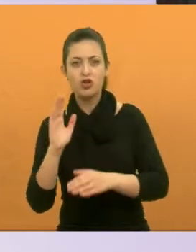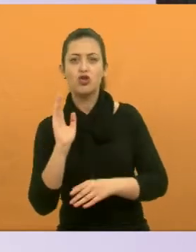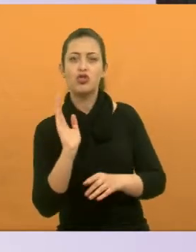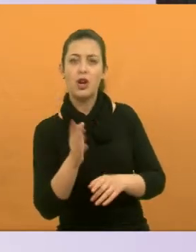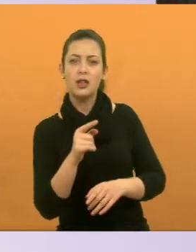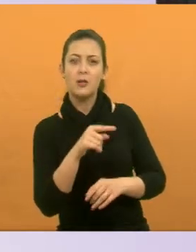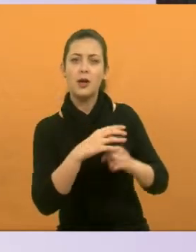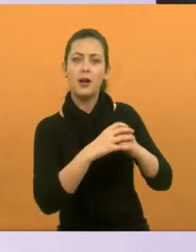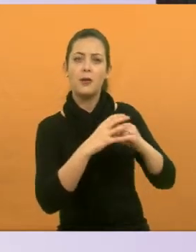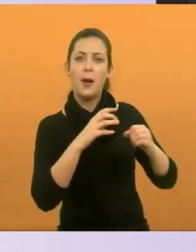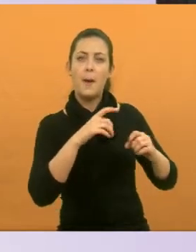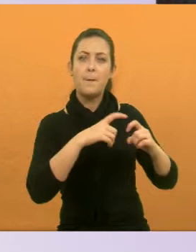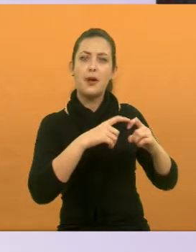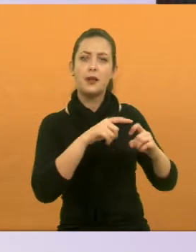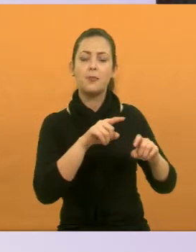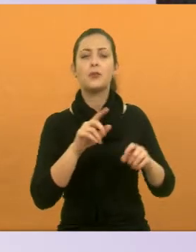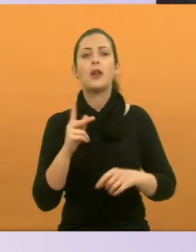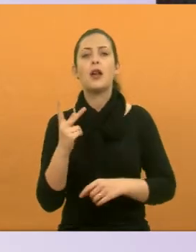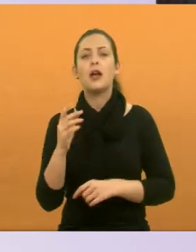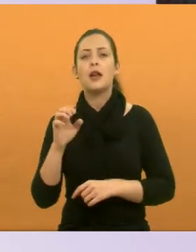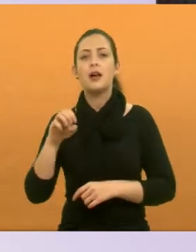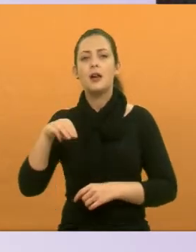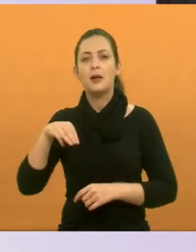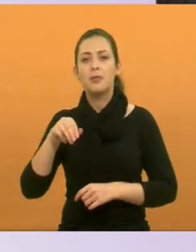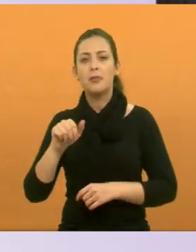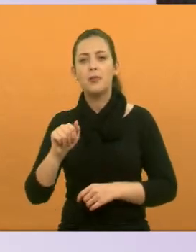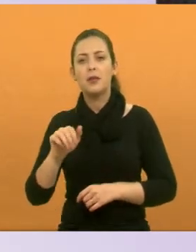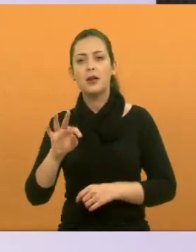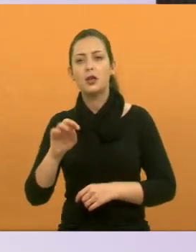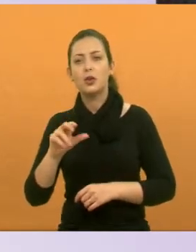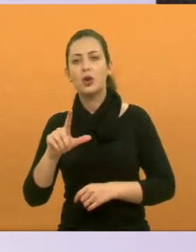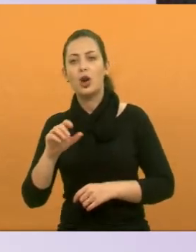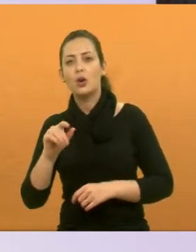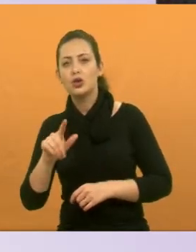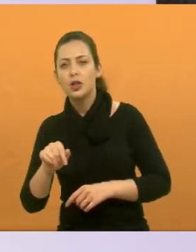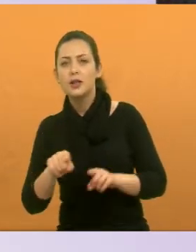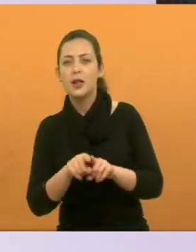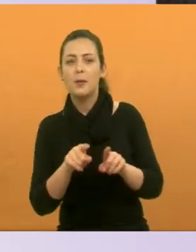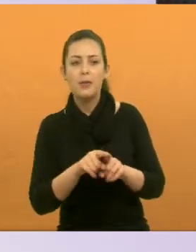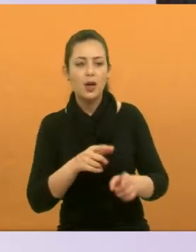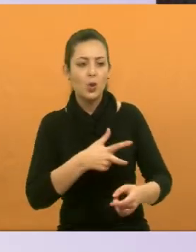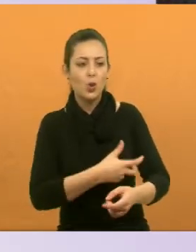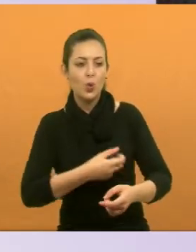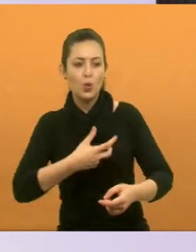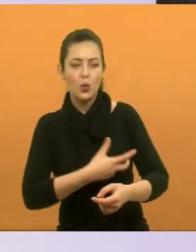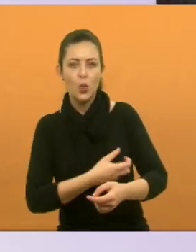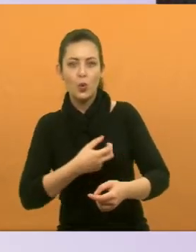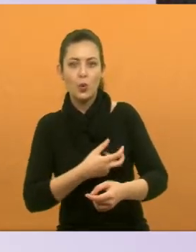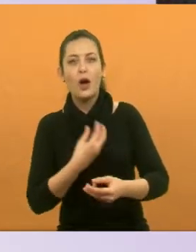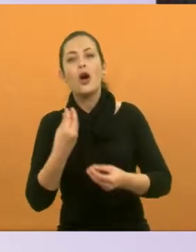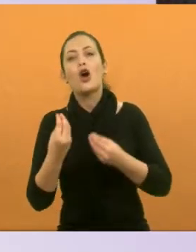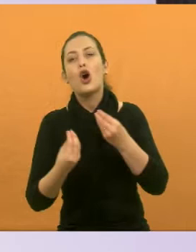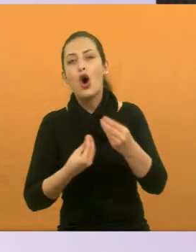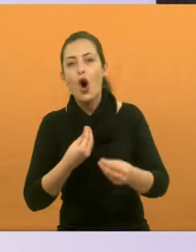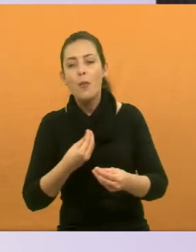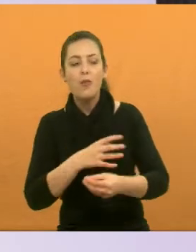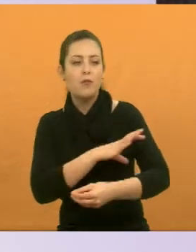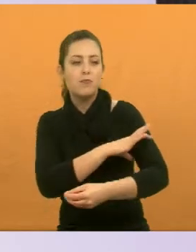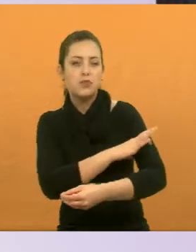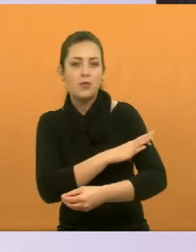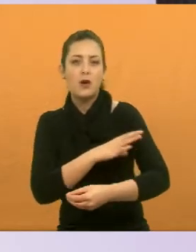Santa Casa e no Centro Médico, era hematologia. E também fui chefe da coleta. Então, eu sei muito bem como se deve coletar o material.